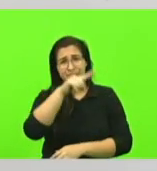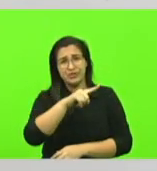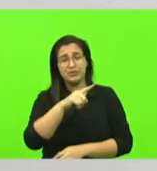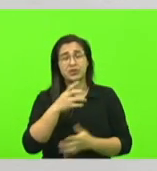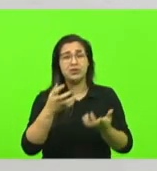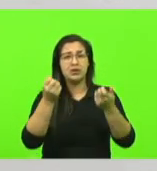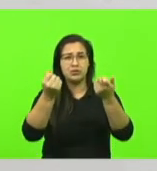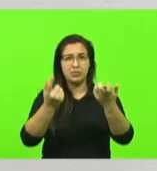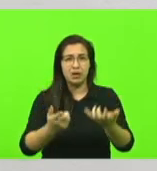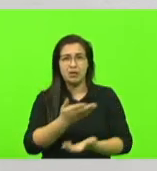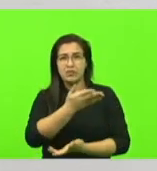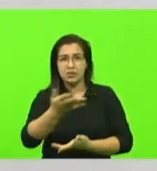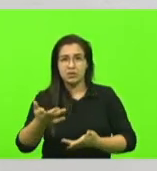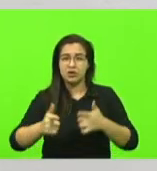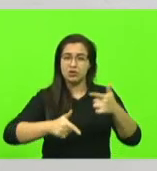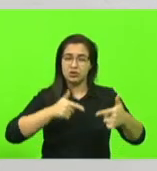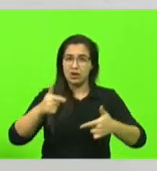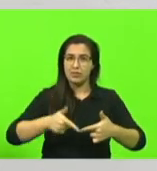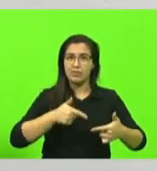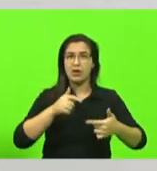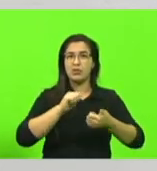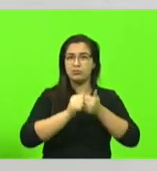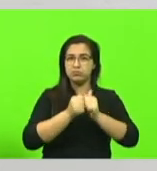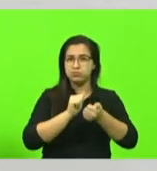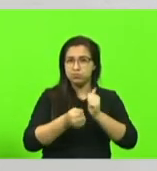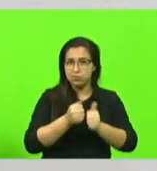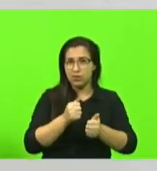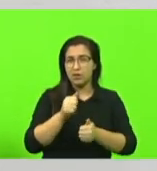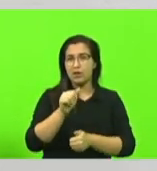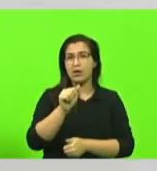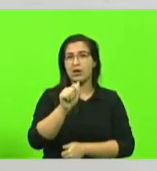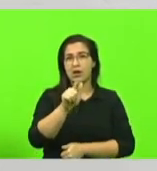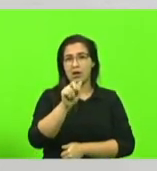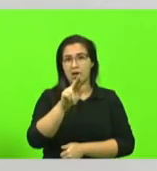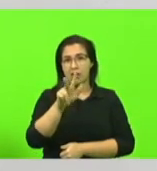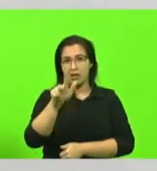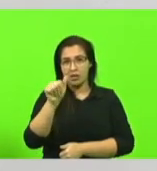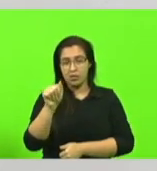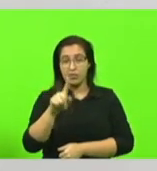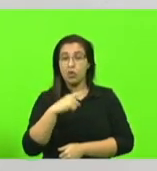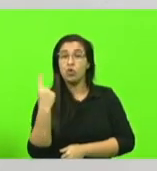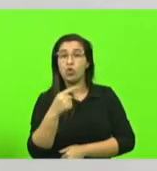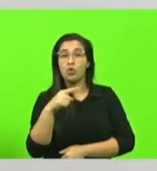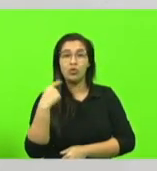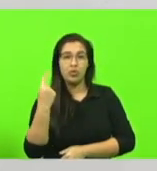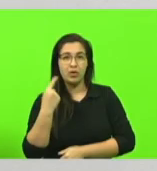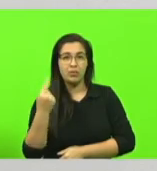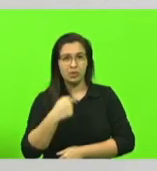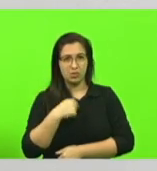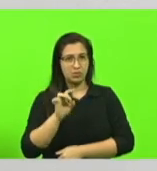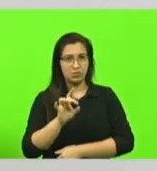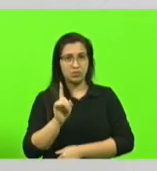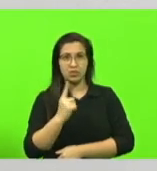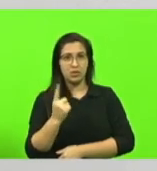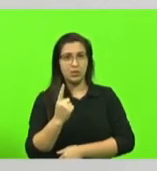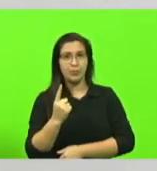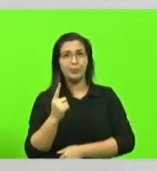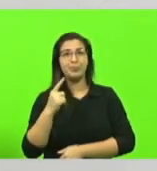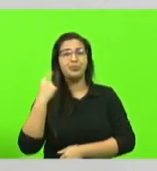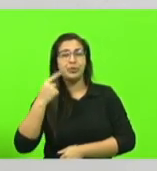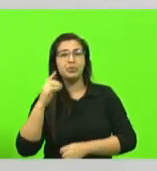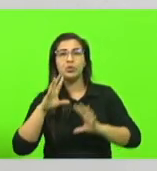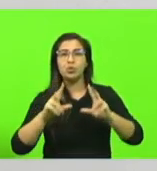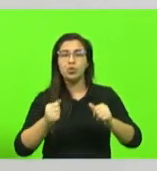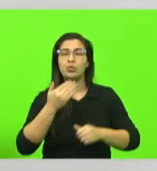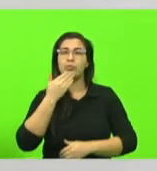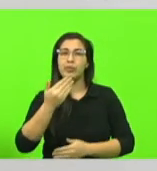arrozeiros de Garuva que não só eu mas todos os outros deputados aqui nós vamos tentar e vou pedir de forma específica a ajuda do